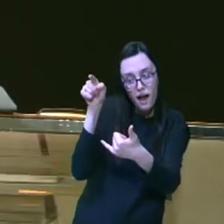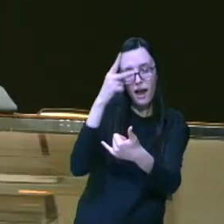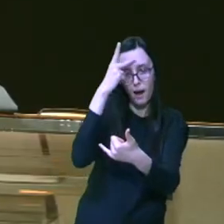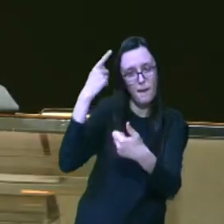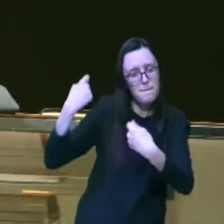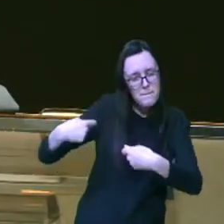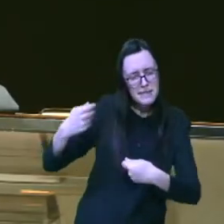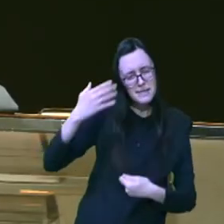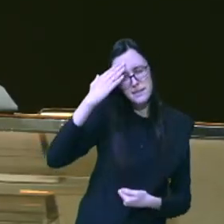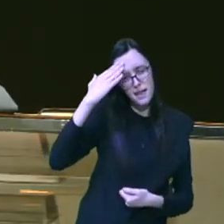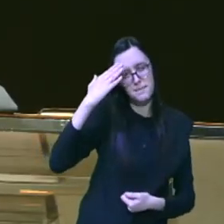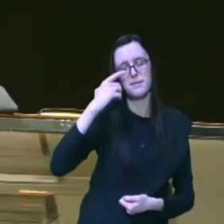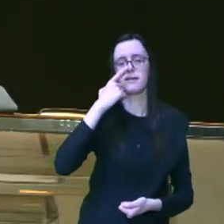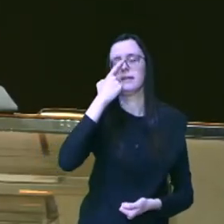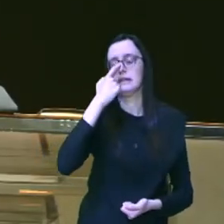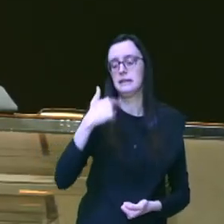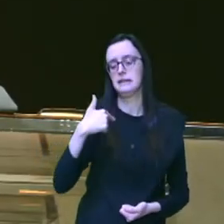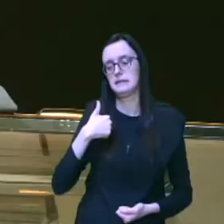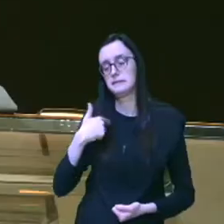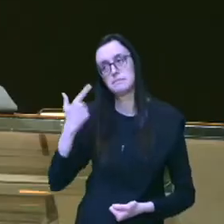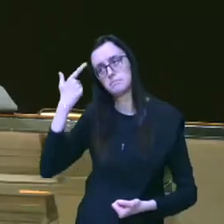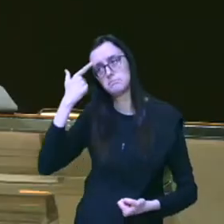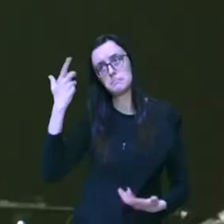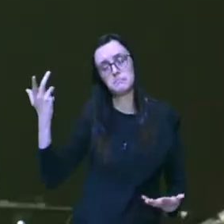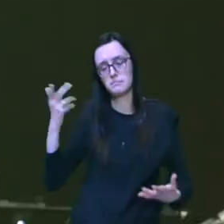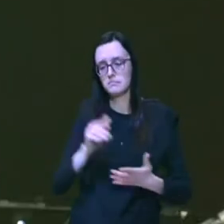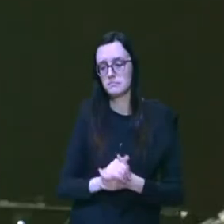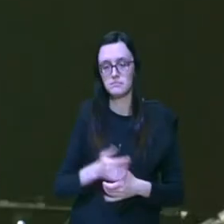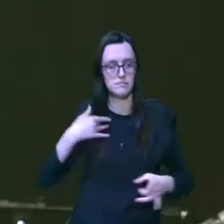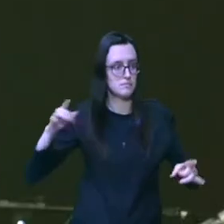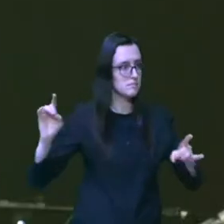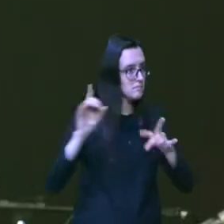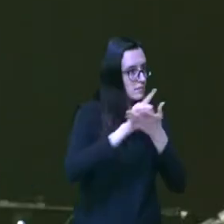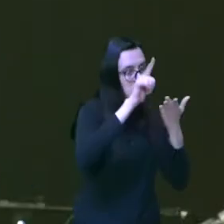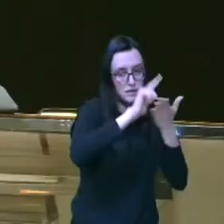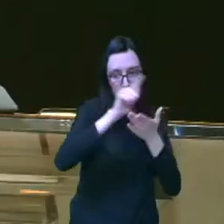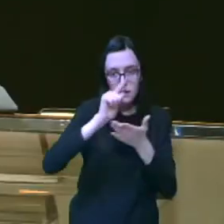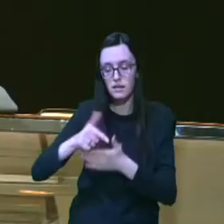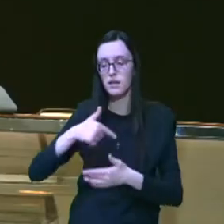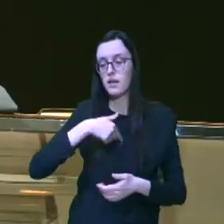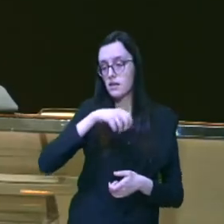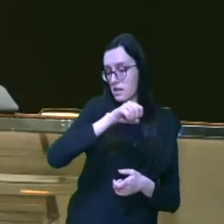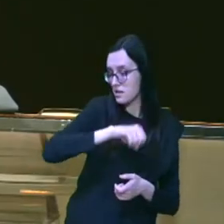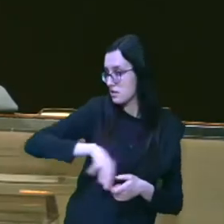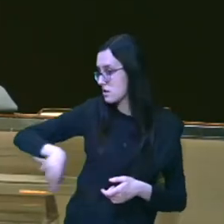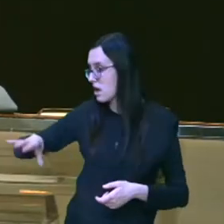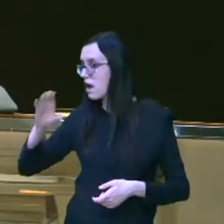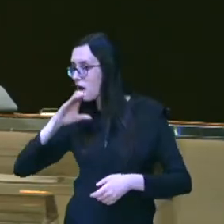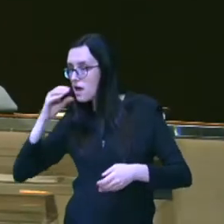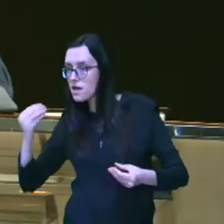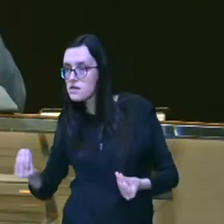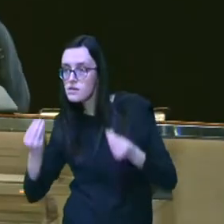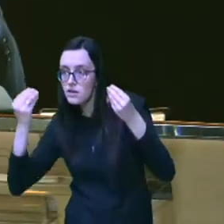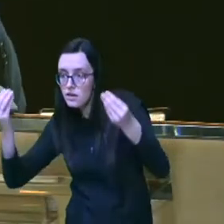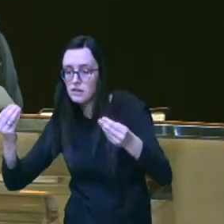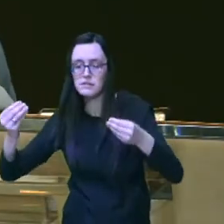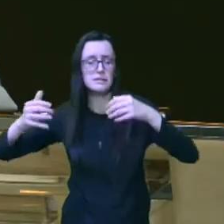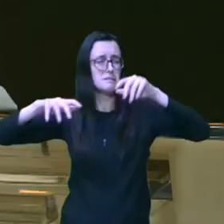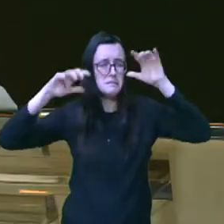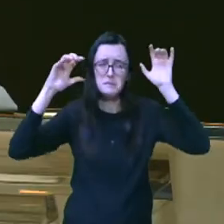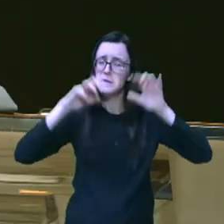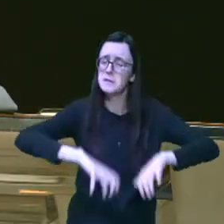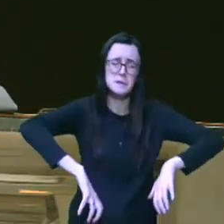precisa de um alimento e eu pensei bom quando eu terminar de limpar eu saio daqui antes do almoço e vou lá e entrego e a chuva